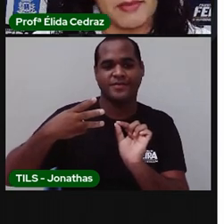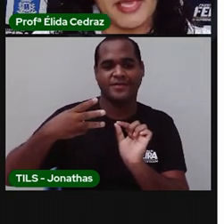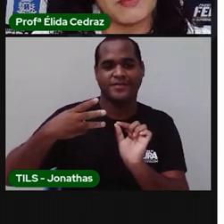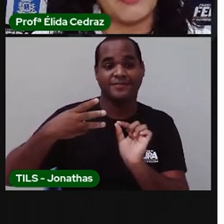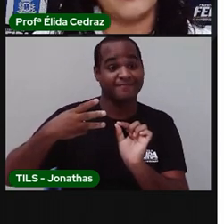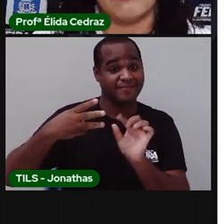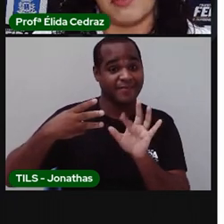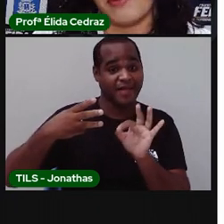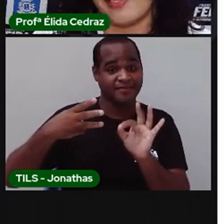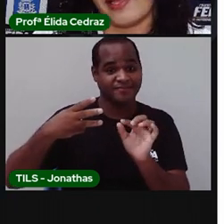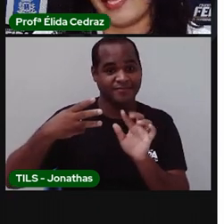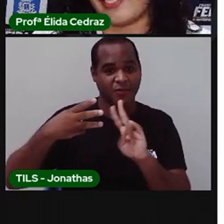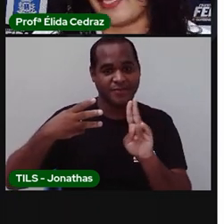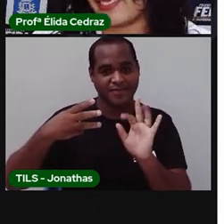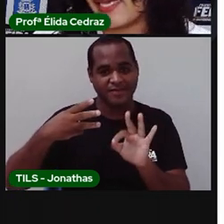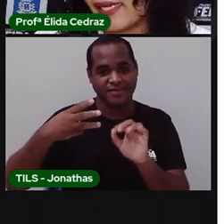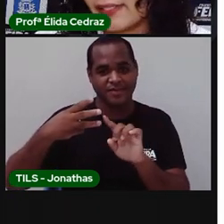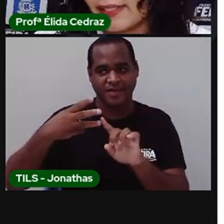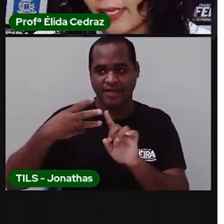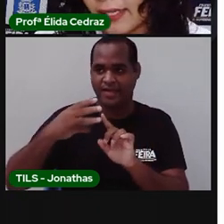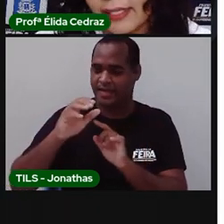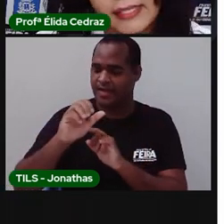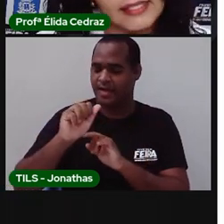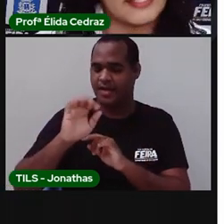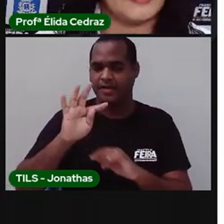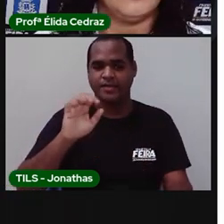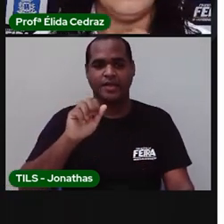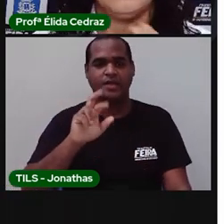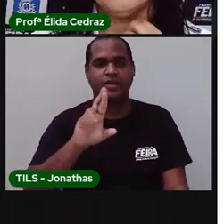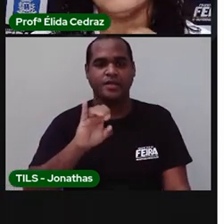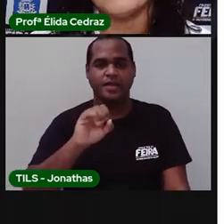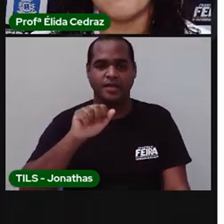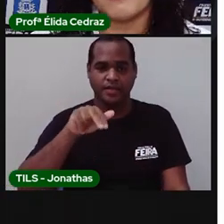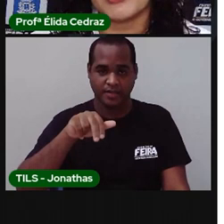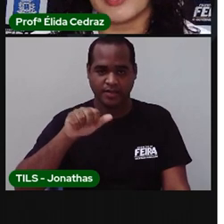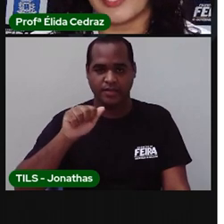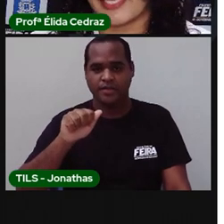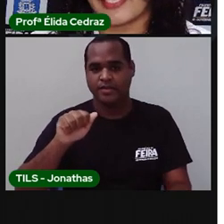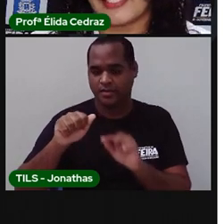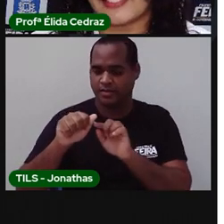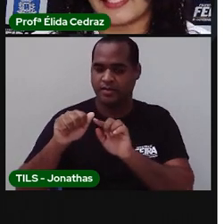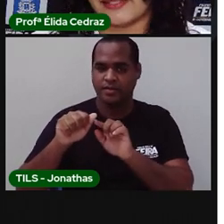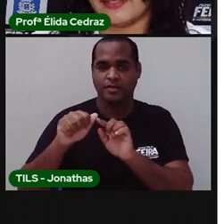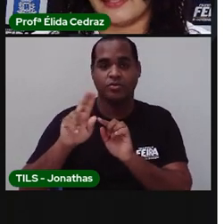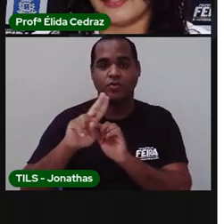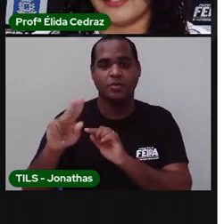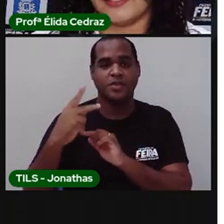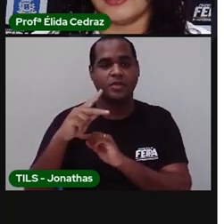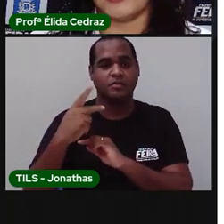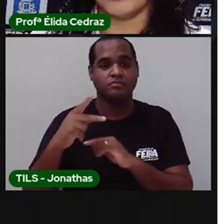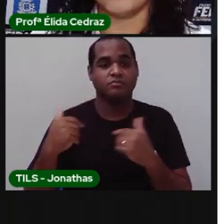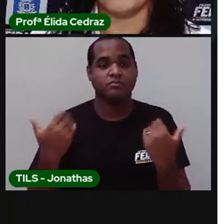Esse mesmo? Vamos lá. Catarina. Depois de Catarina.